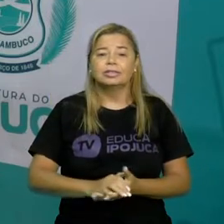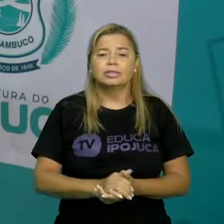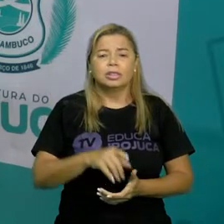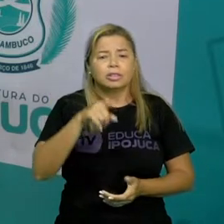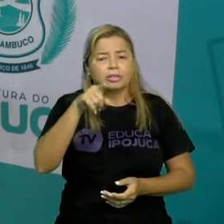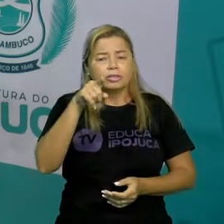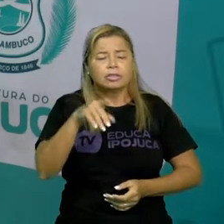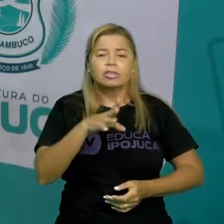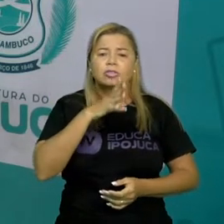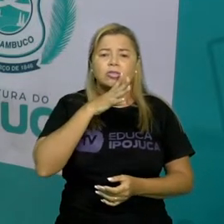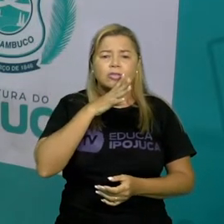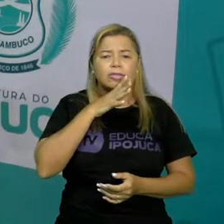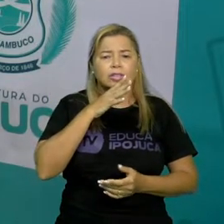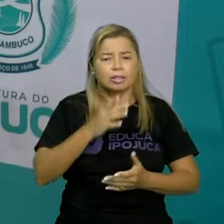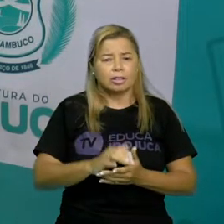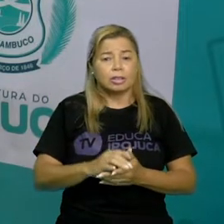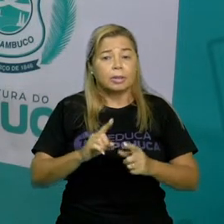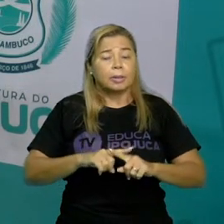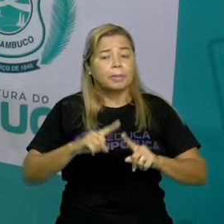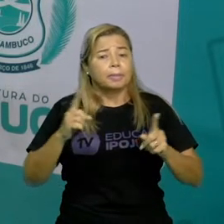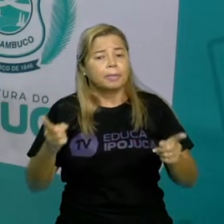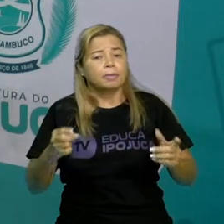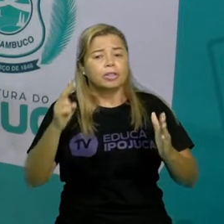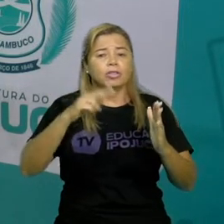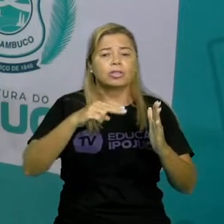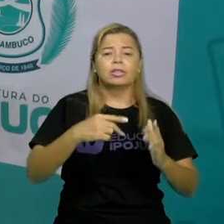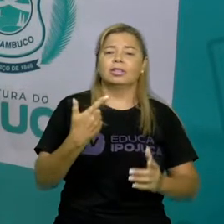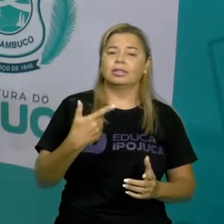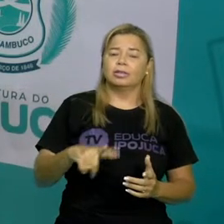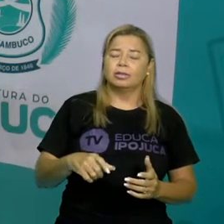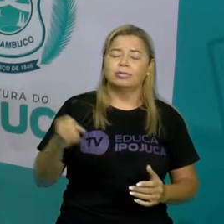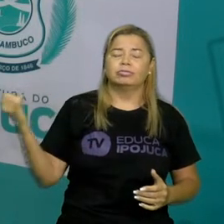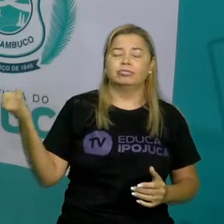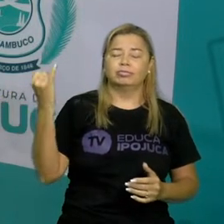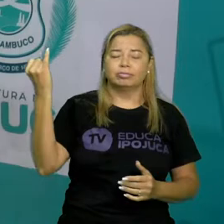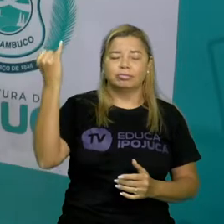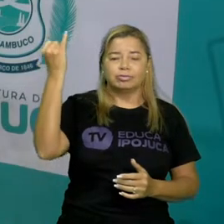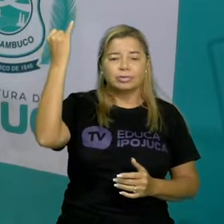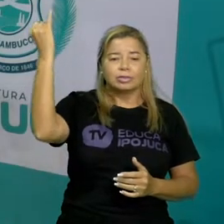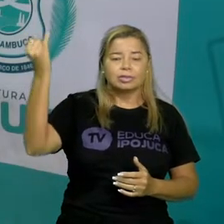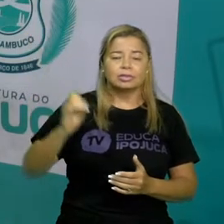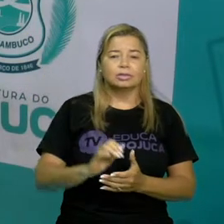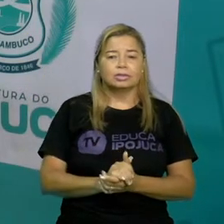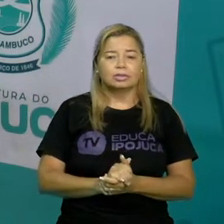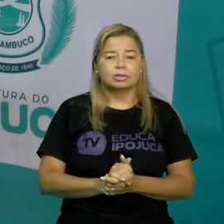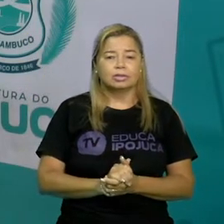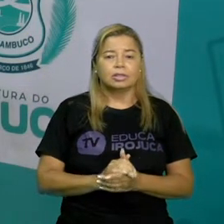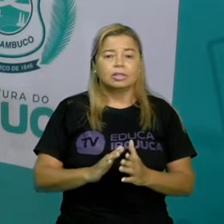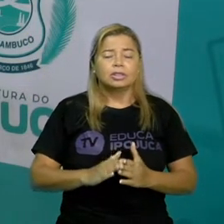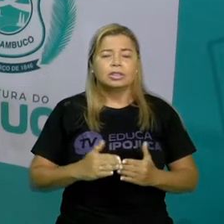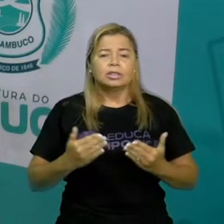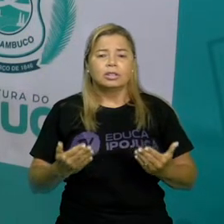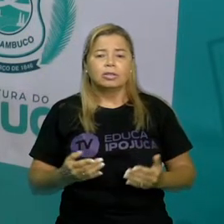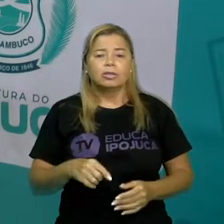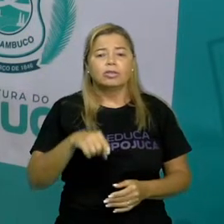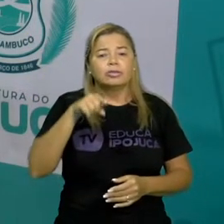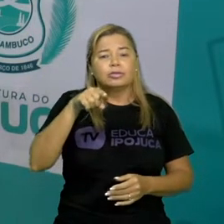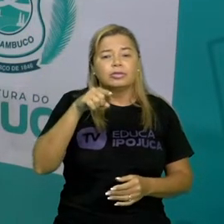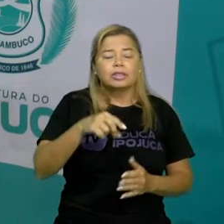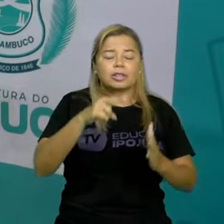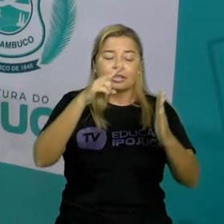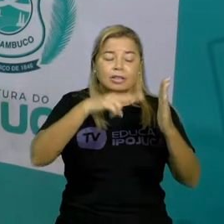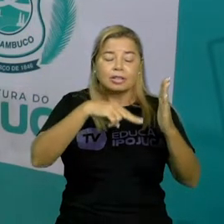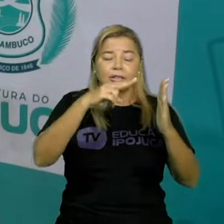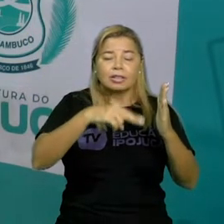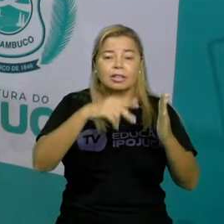mas a releitura é muito importante, quando você lê uma historinha que você relê aquela mesma história,